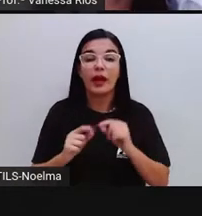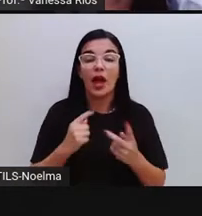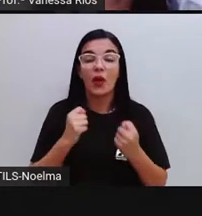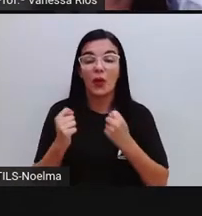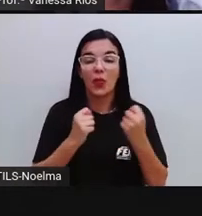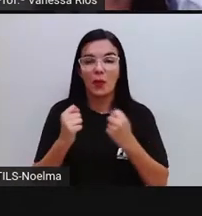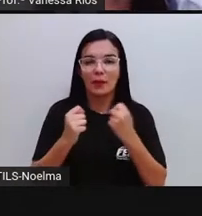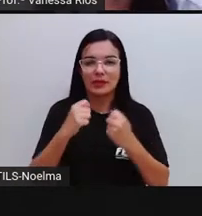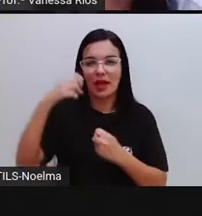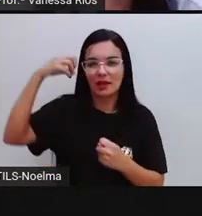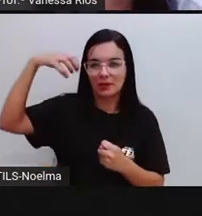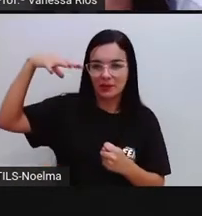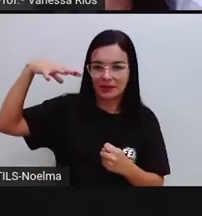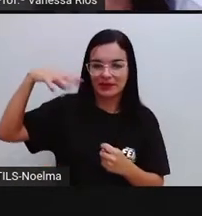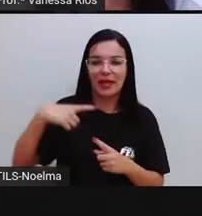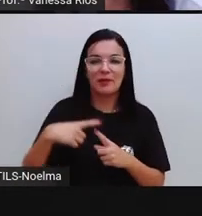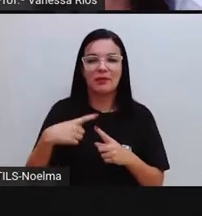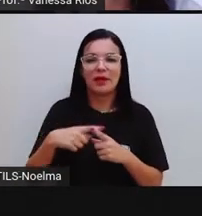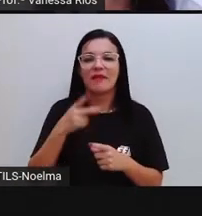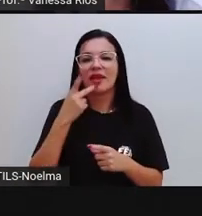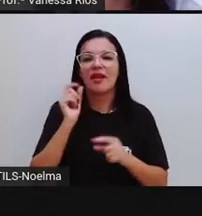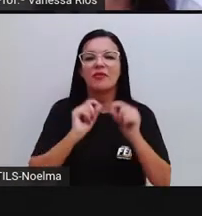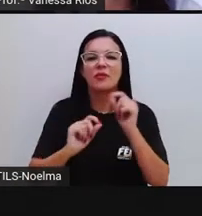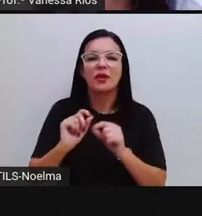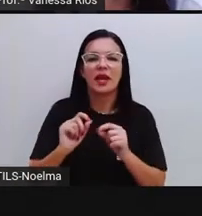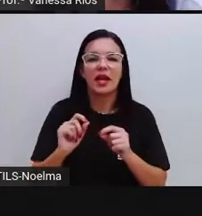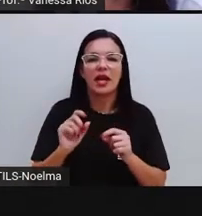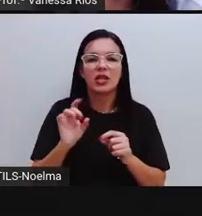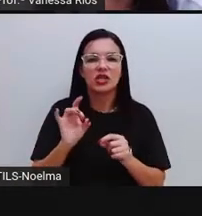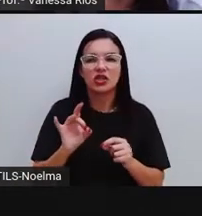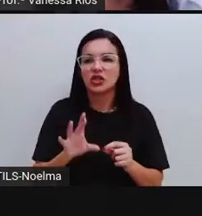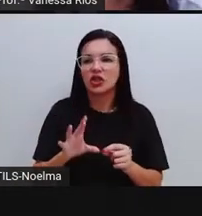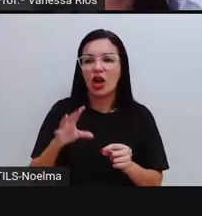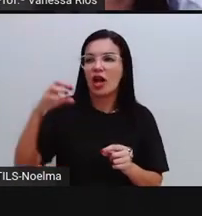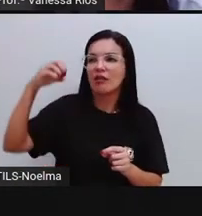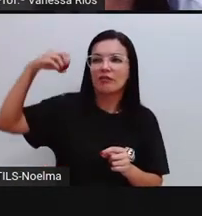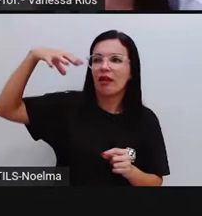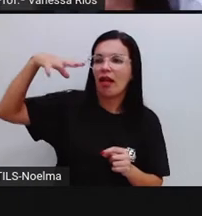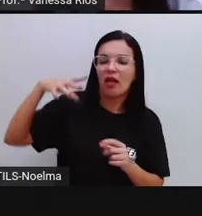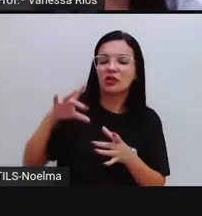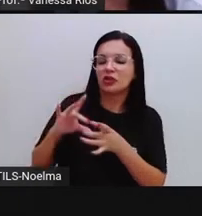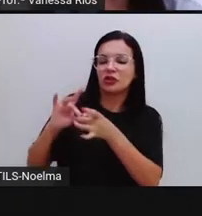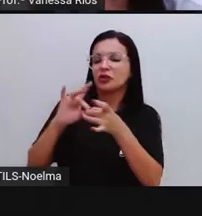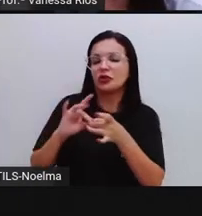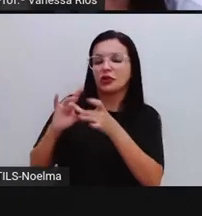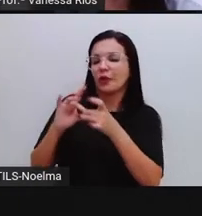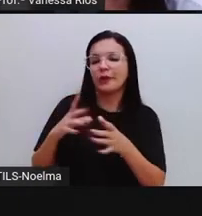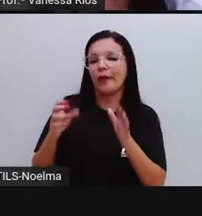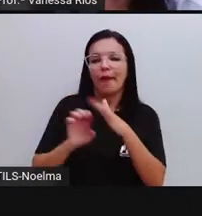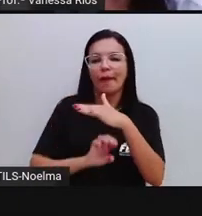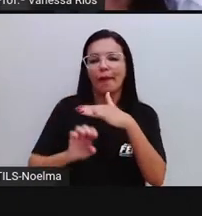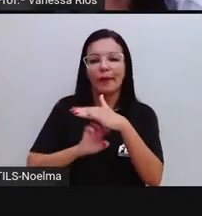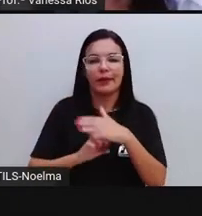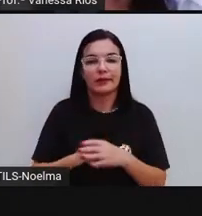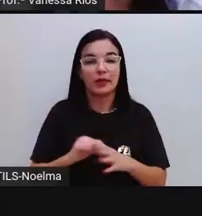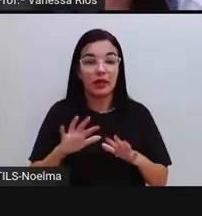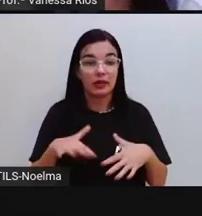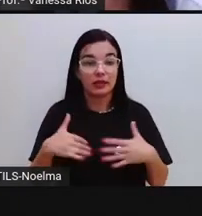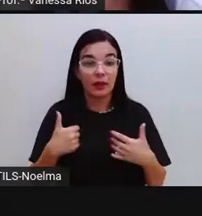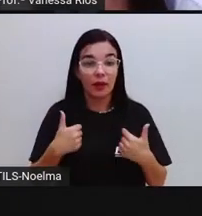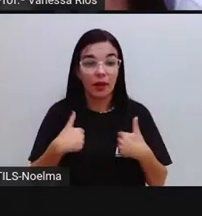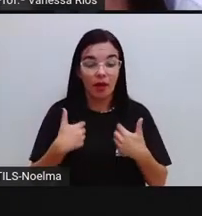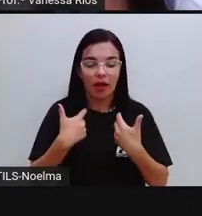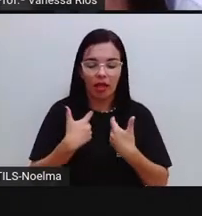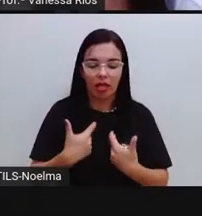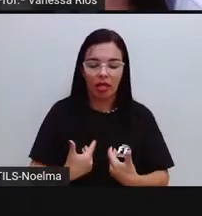economia. Ela dizia que não era sócia da light. Então, eu cansava de ler e